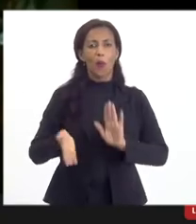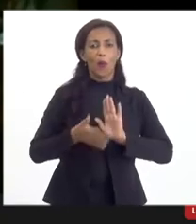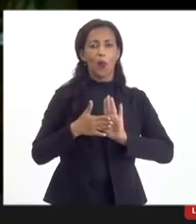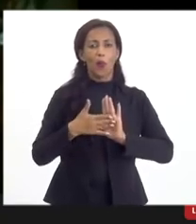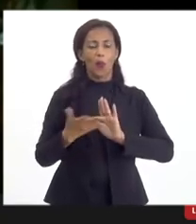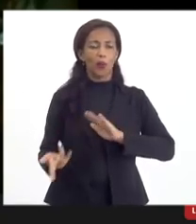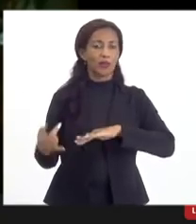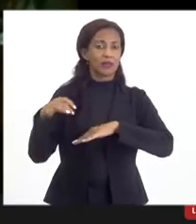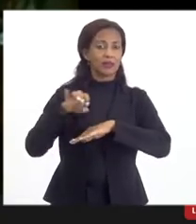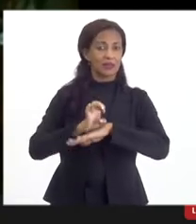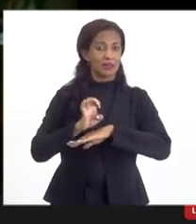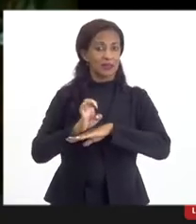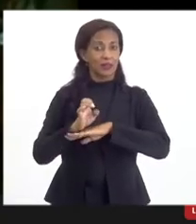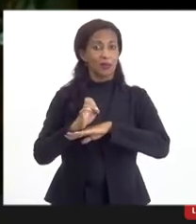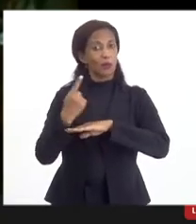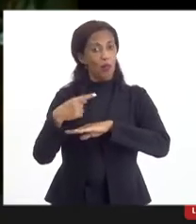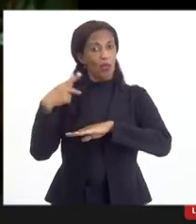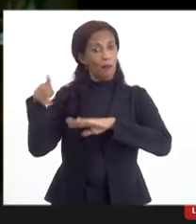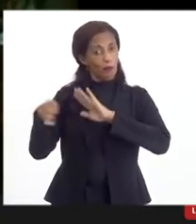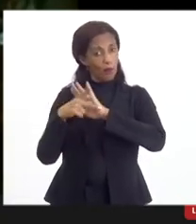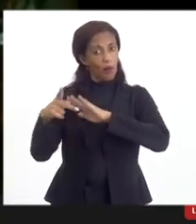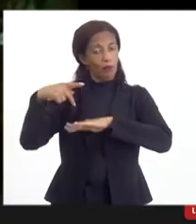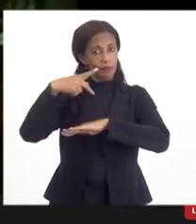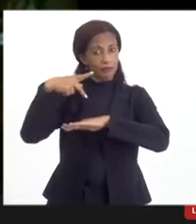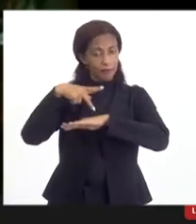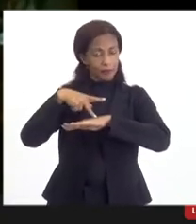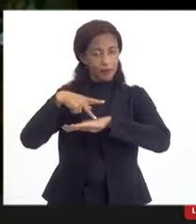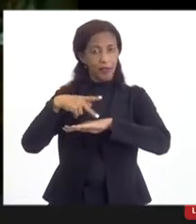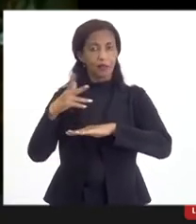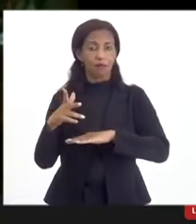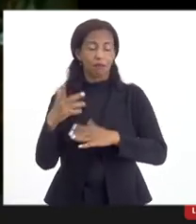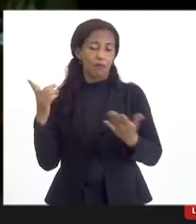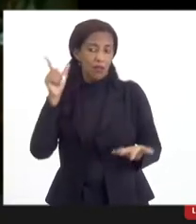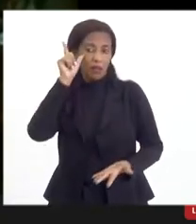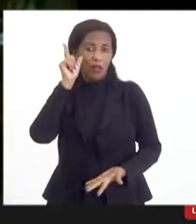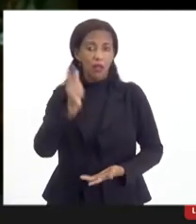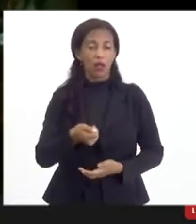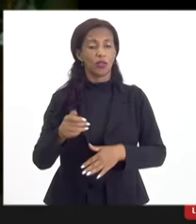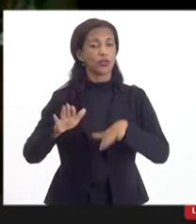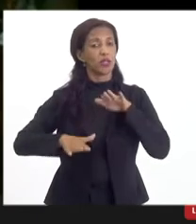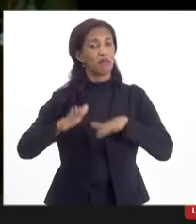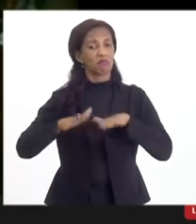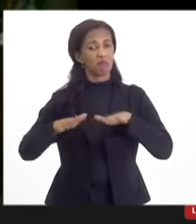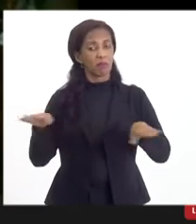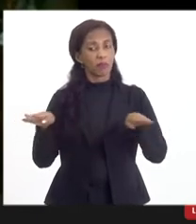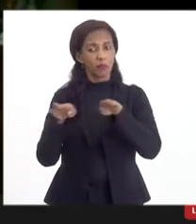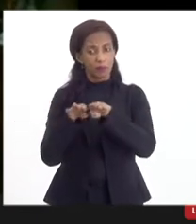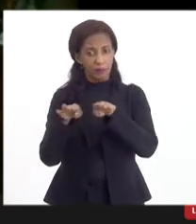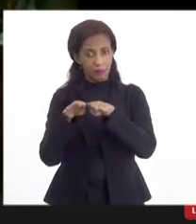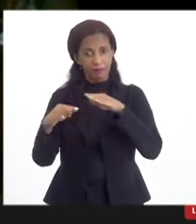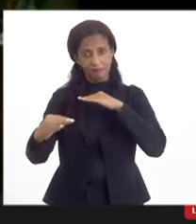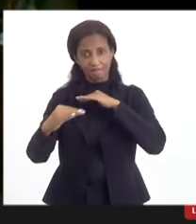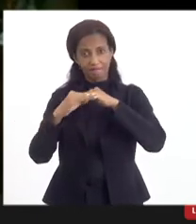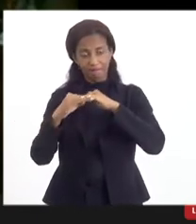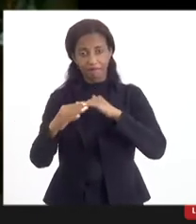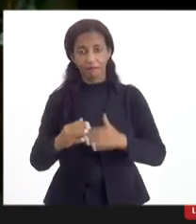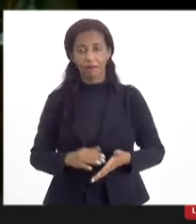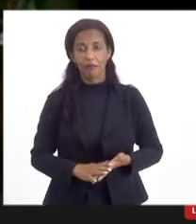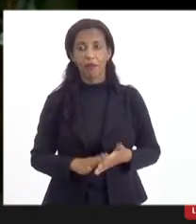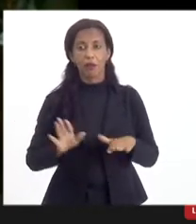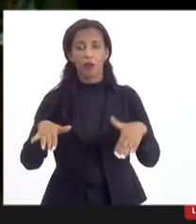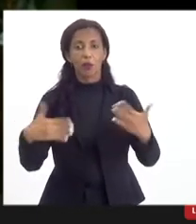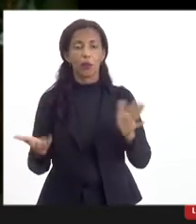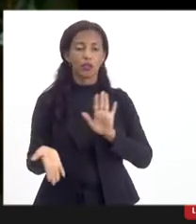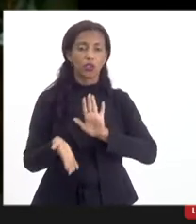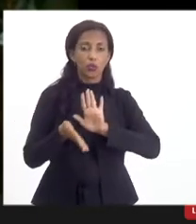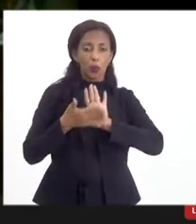entidade nacional, né? Mas a lógica é mais ou menos a mesma, é mais ou menos a mesma, porque quando a